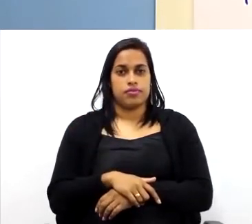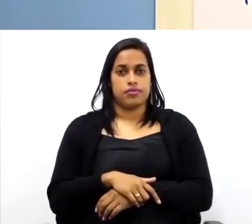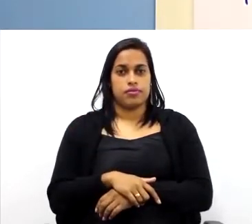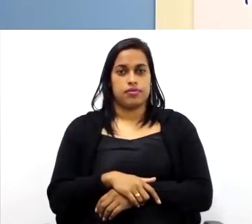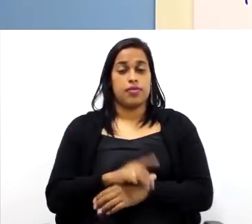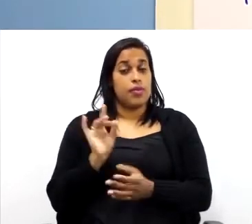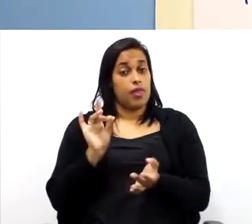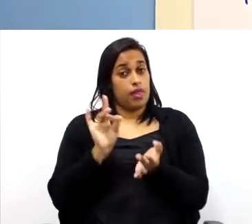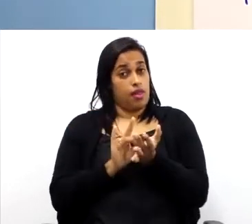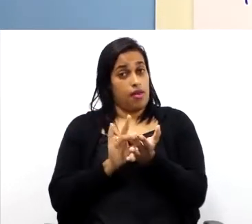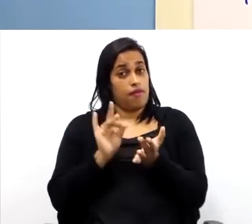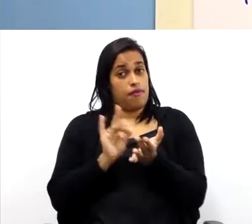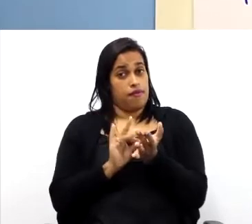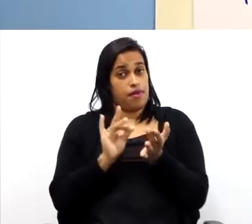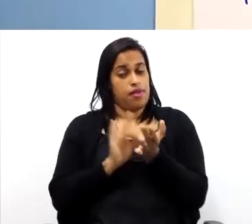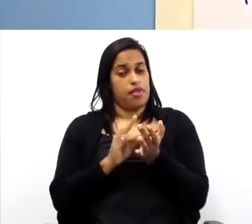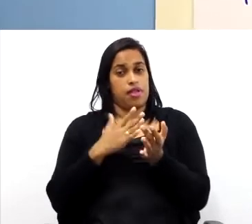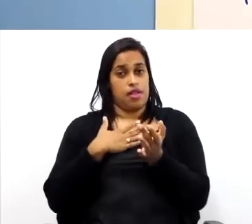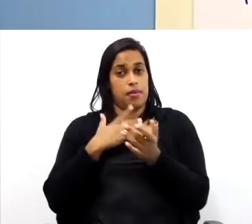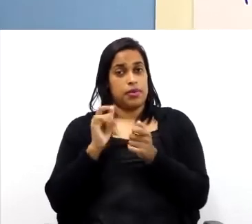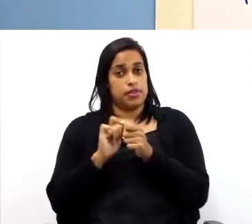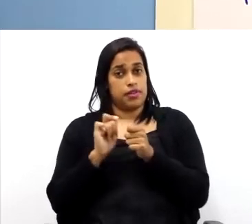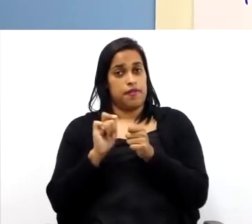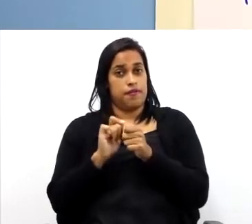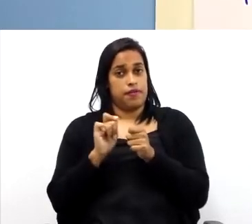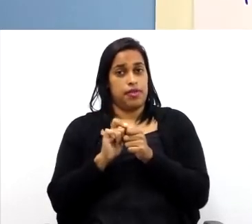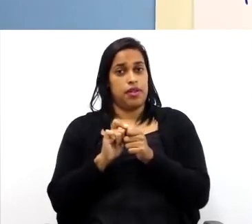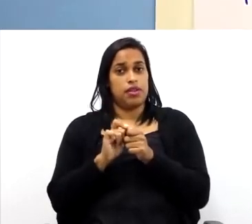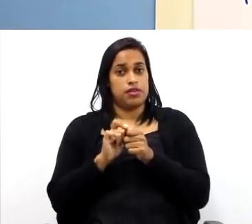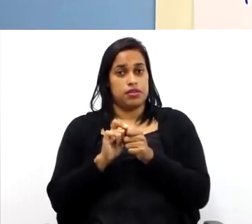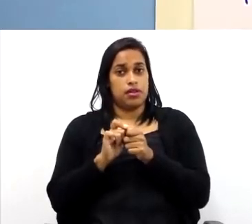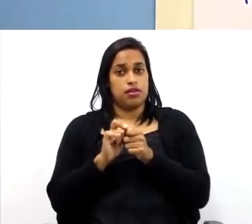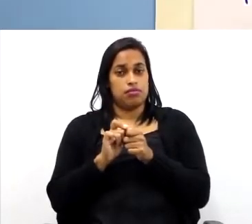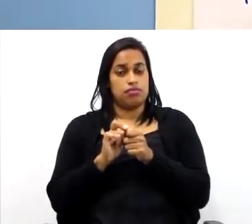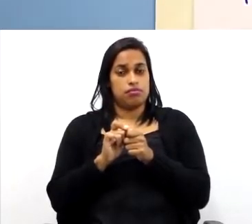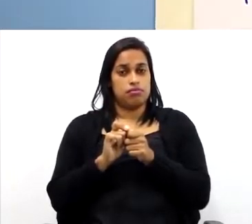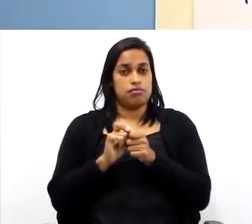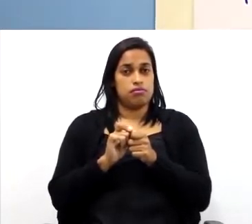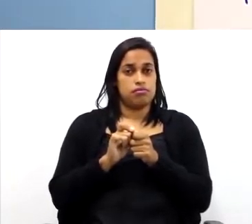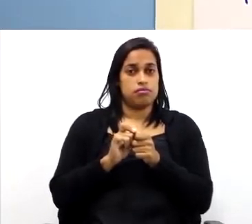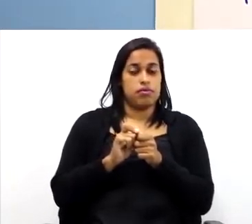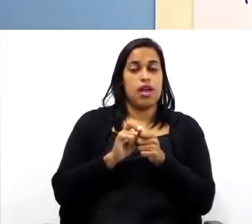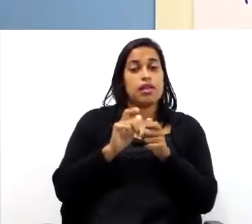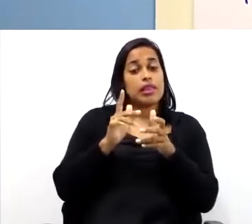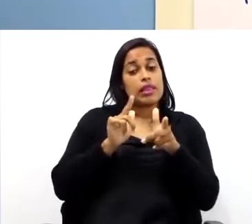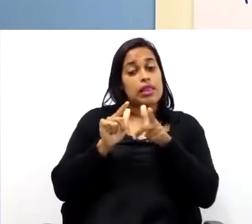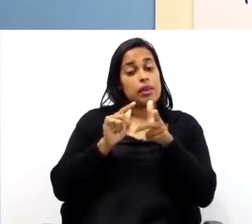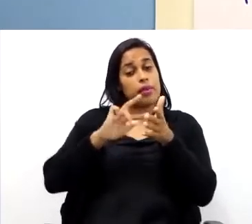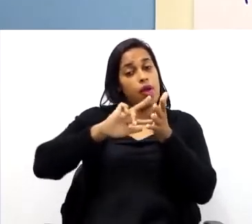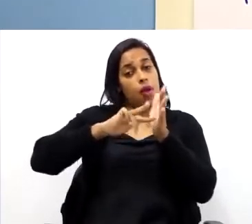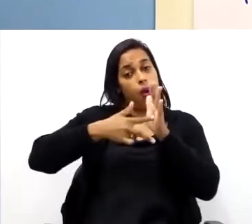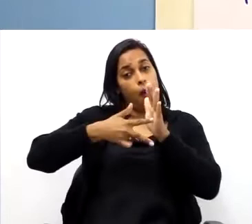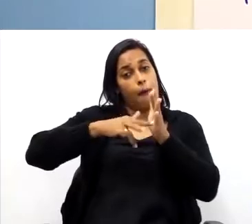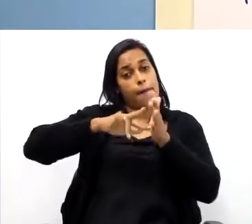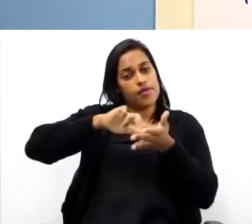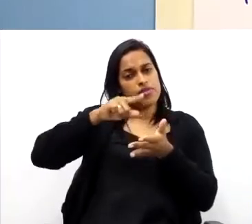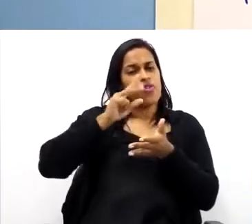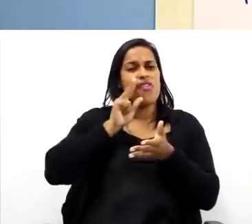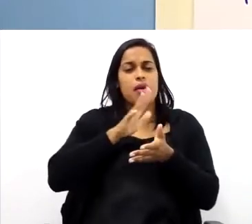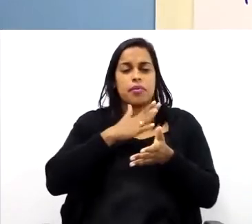Na verdade, ela era para ser feita já tracejada. Mas trabalhando com o compasso, vocês vão ver que é mais tranquilo a gente